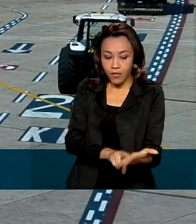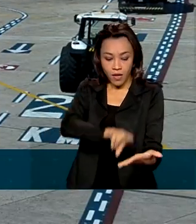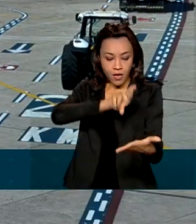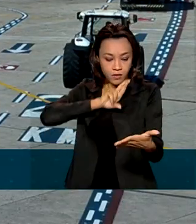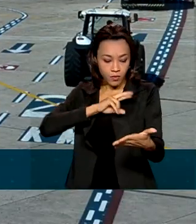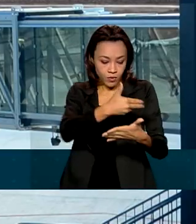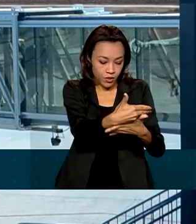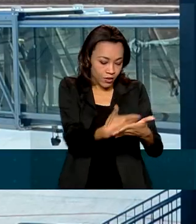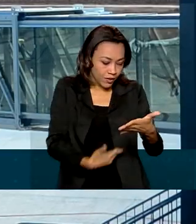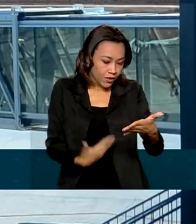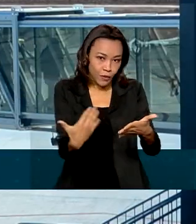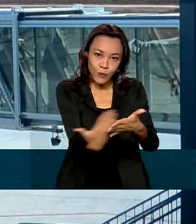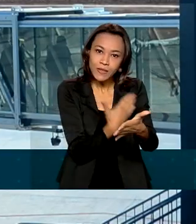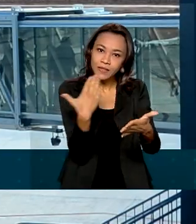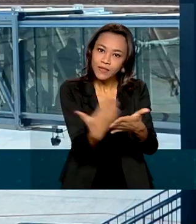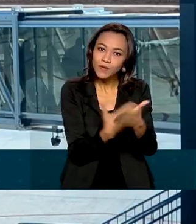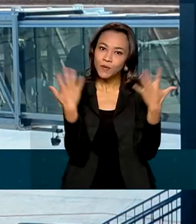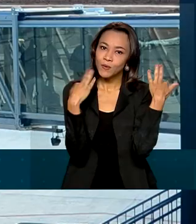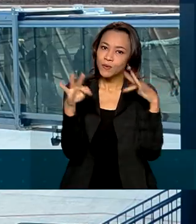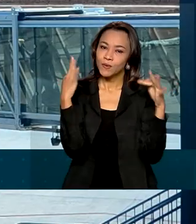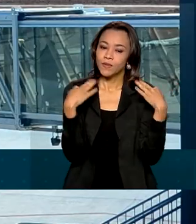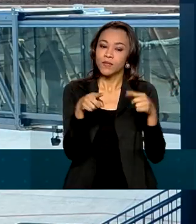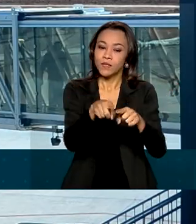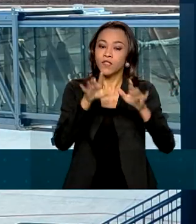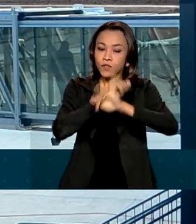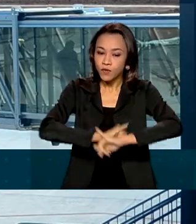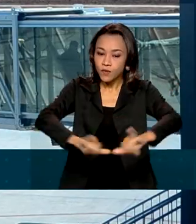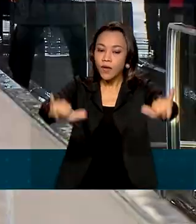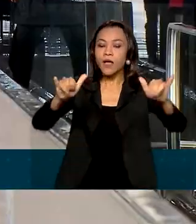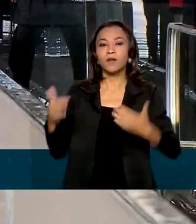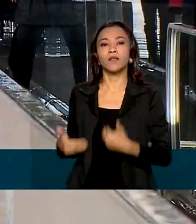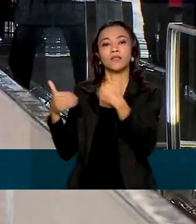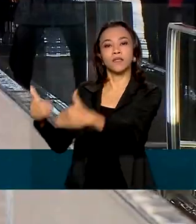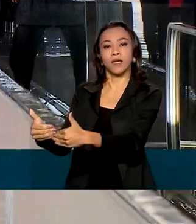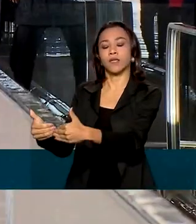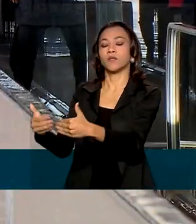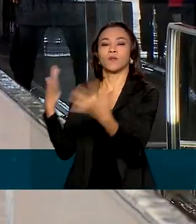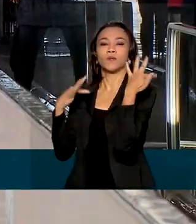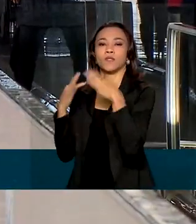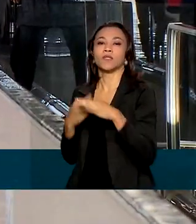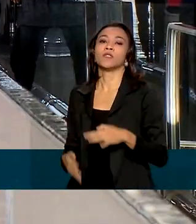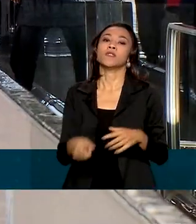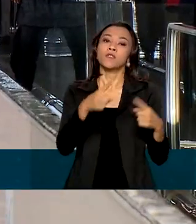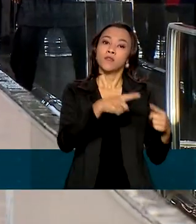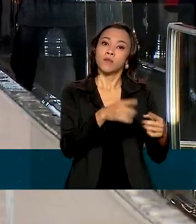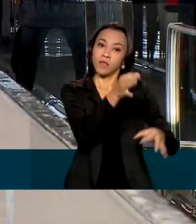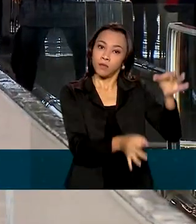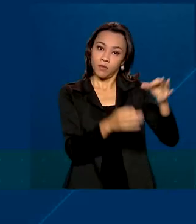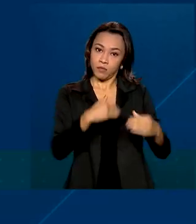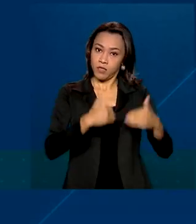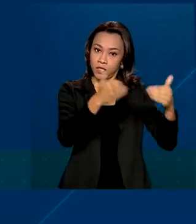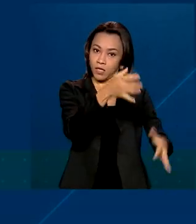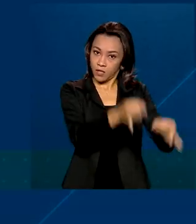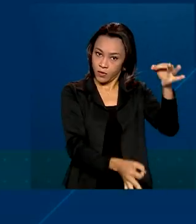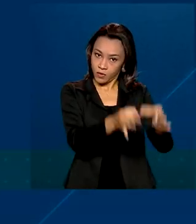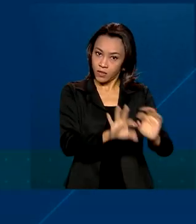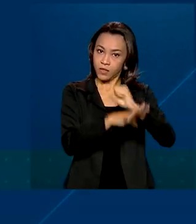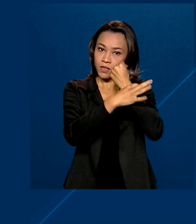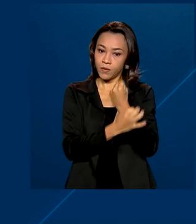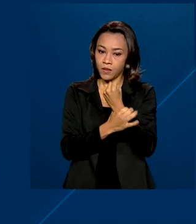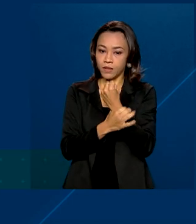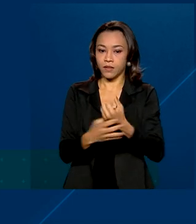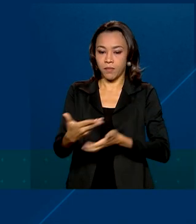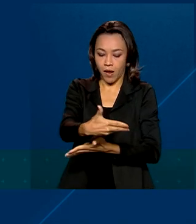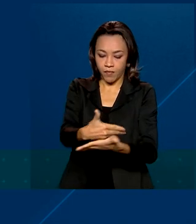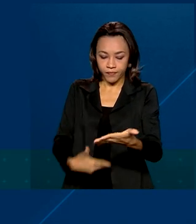cartilha Consumidor Turista, lançada pelos Ministérios do Turismo e da Justiça e Segurança Pública. Nós temos uma luta